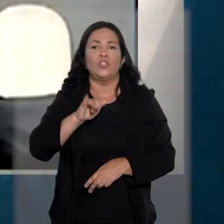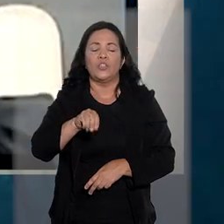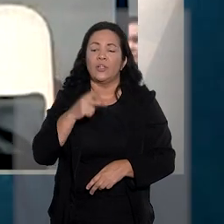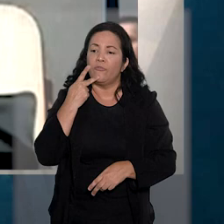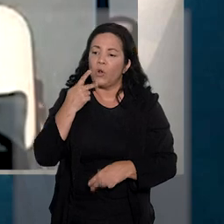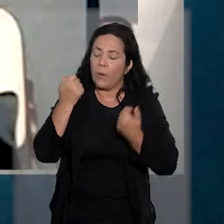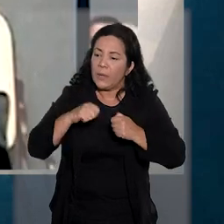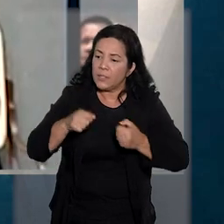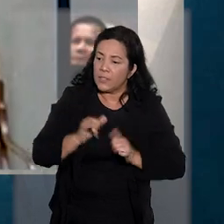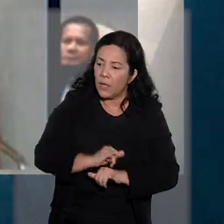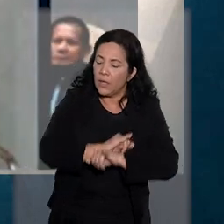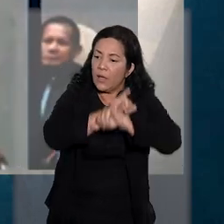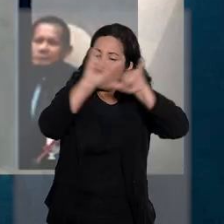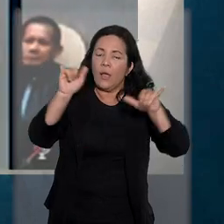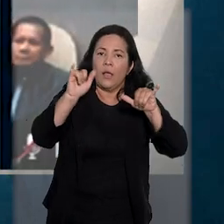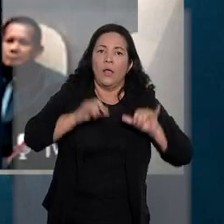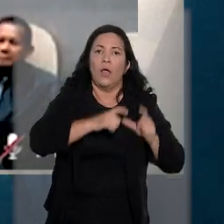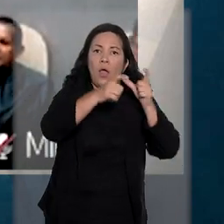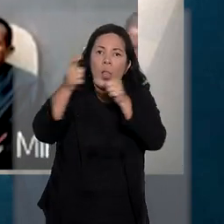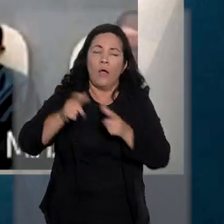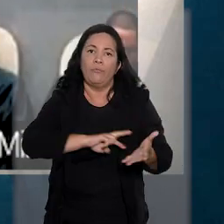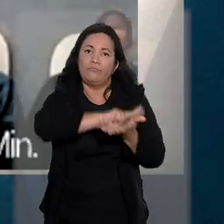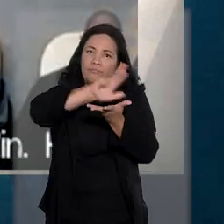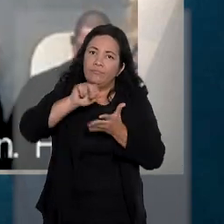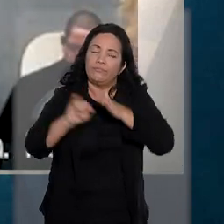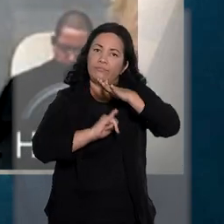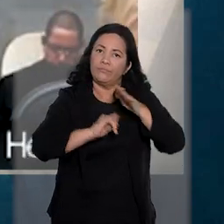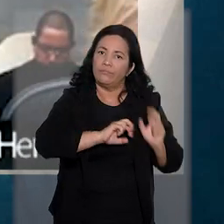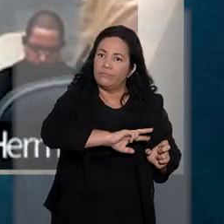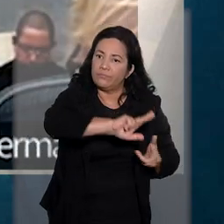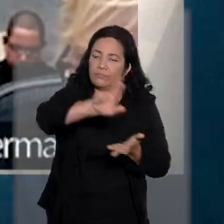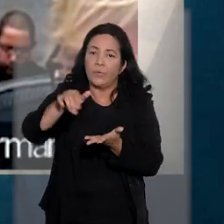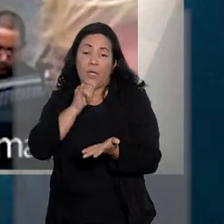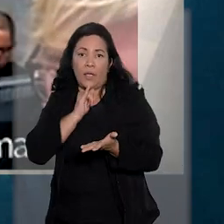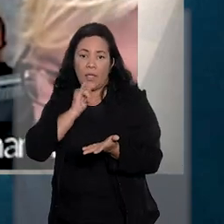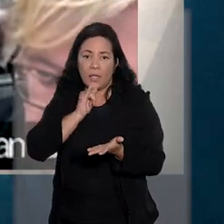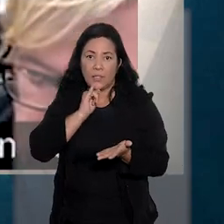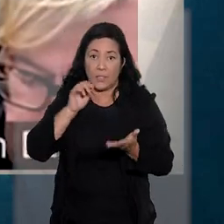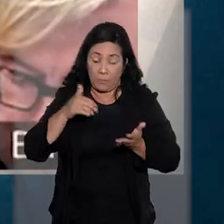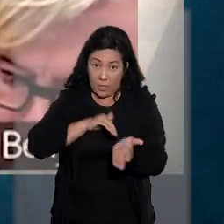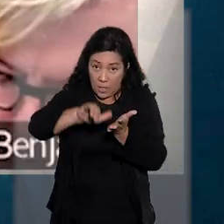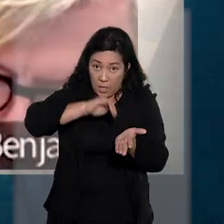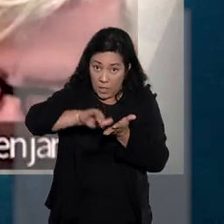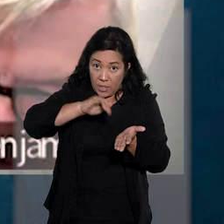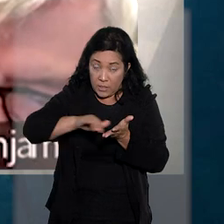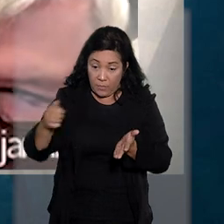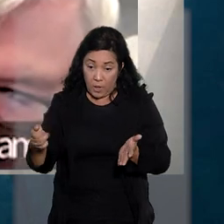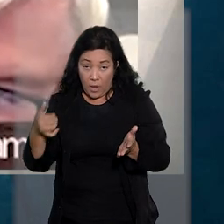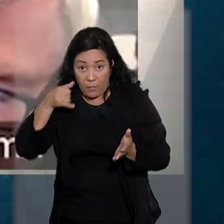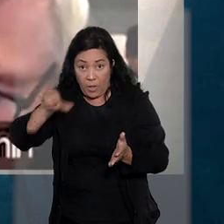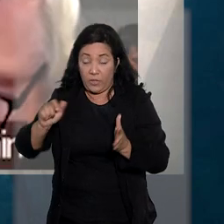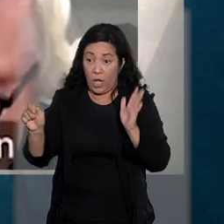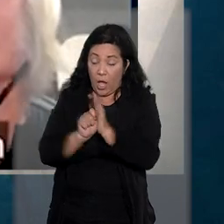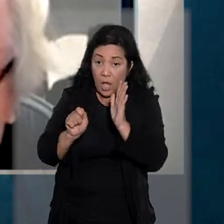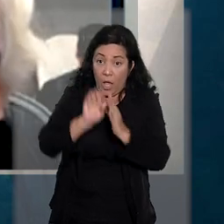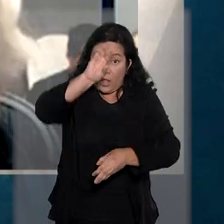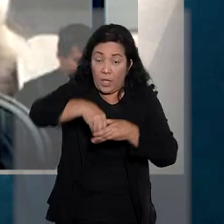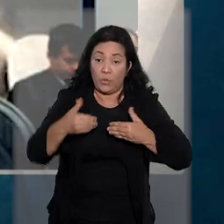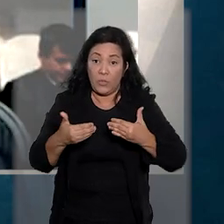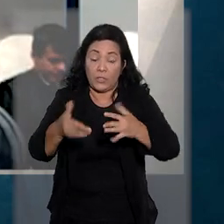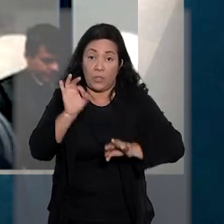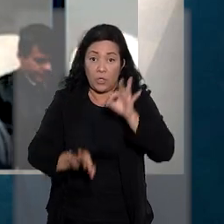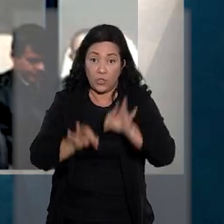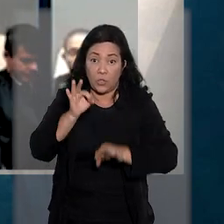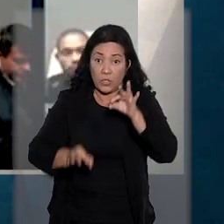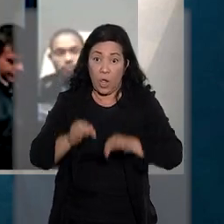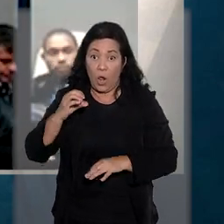que ocorra a comunicação a diversos órgãos e instituições, como por exemplo a Secretaria Antidrogas do Ministério da